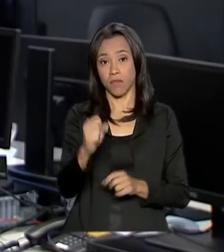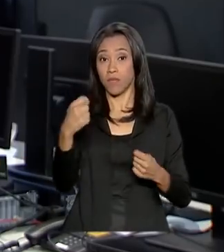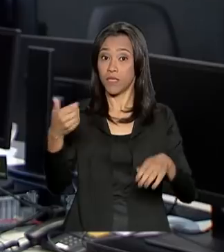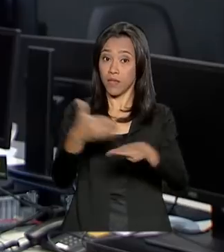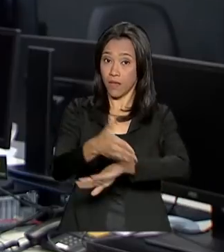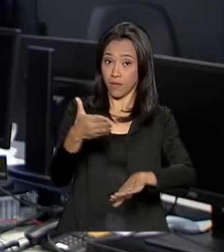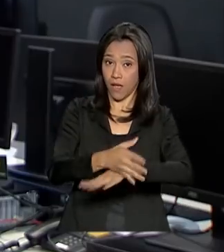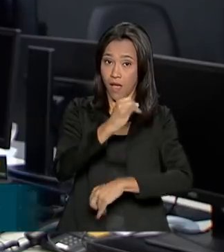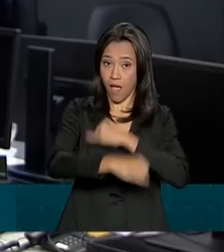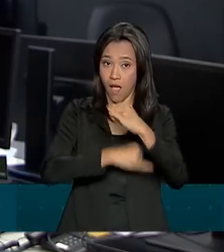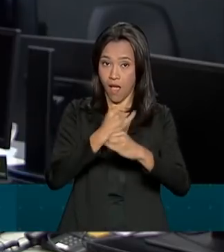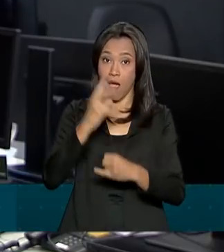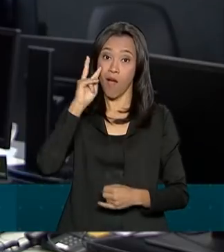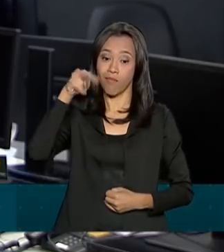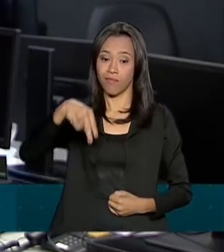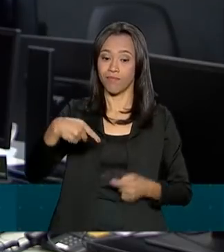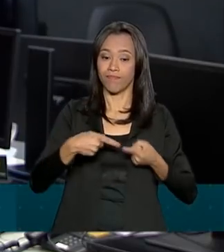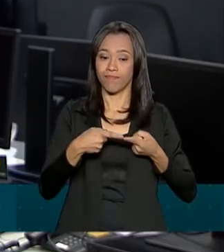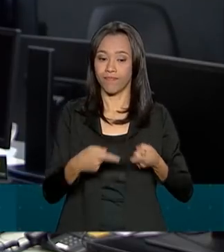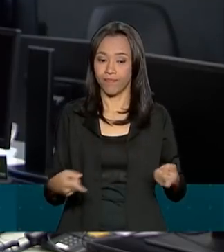endereço virtual que está aqui na tela,